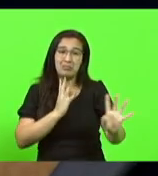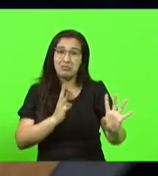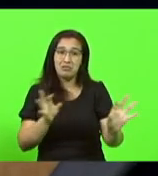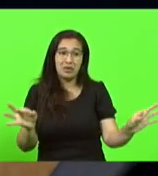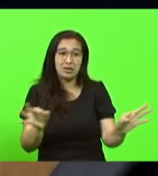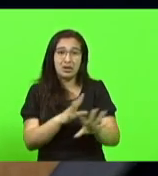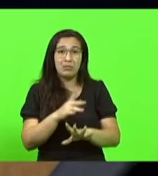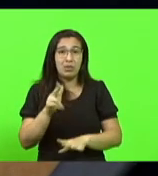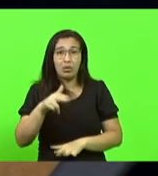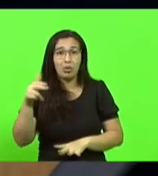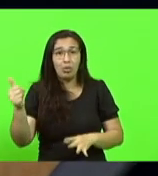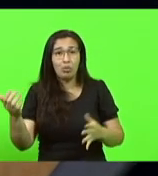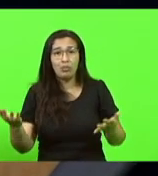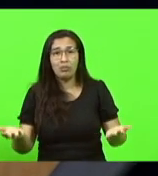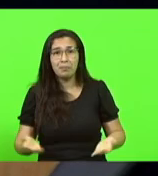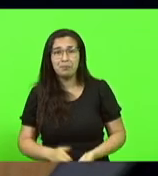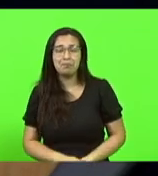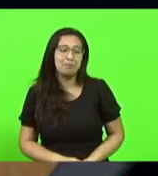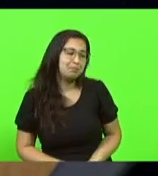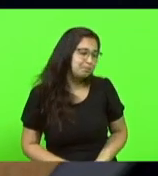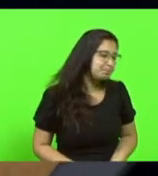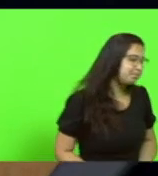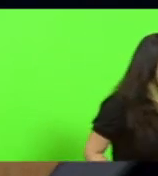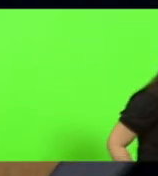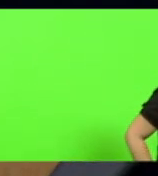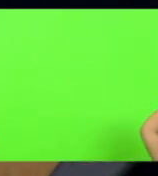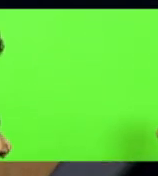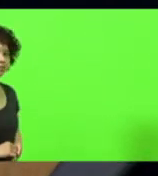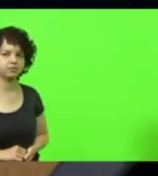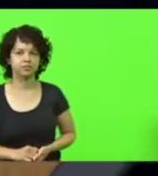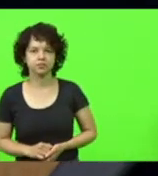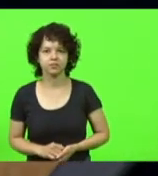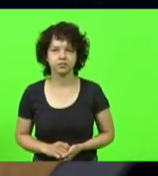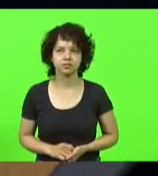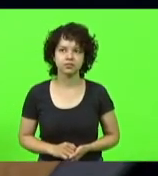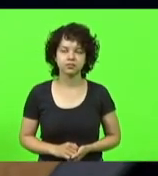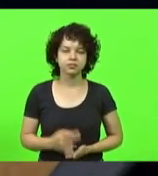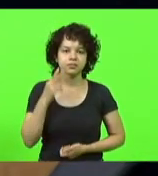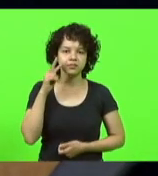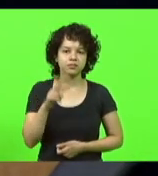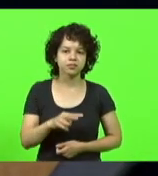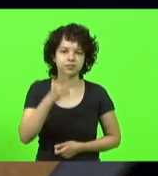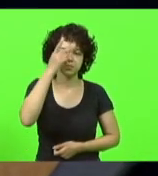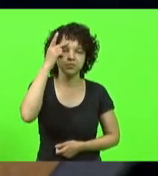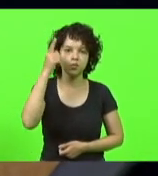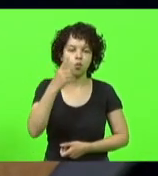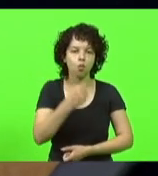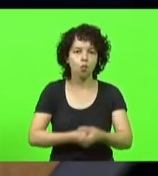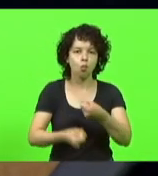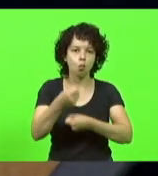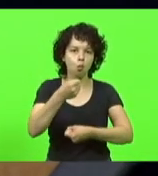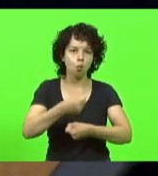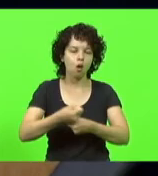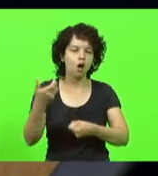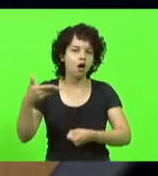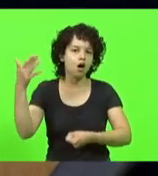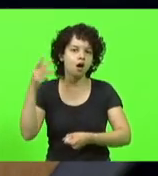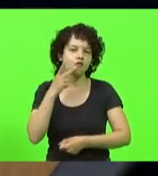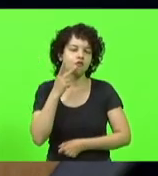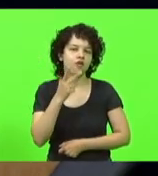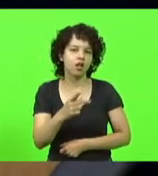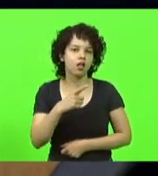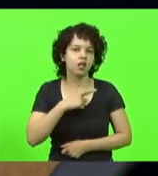filas, deputada Ada, que a gente olhe a pessoa, há um ano atrás ele dizia que tinha X